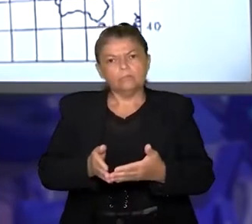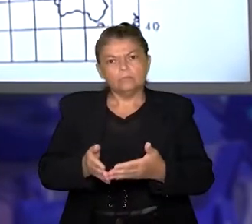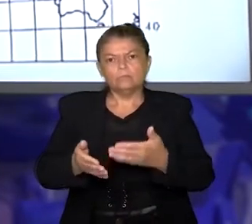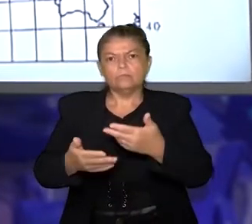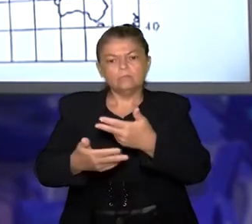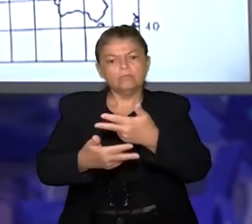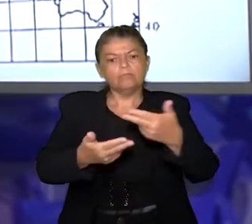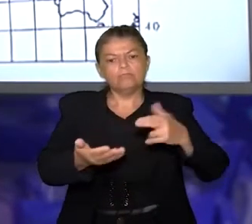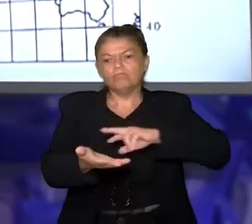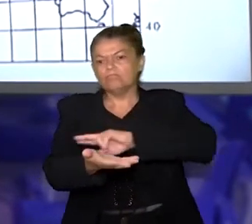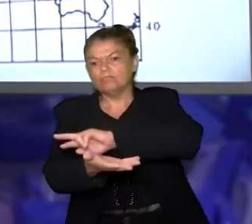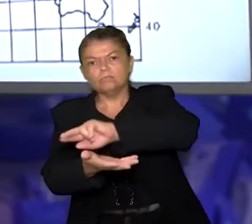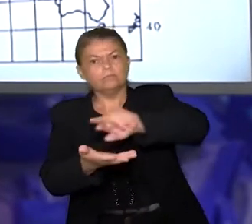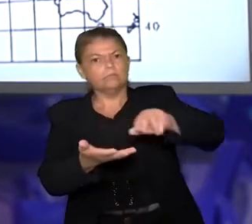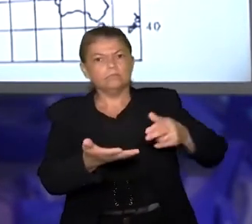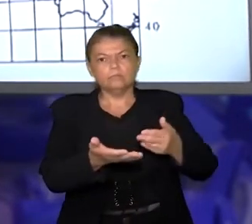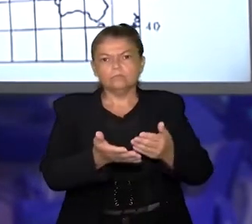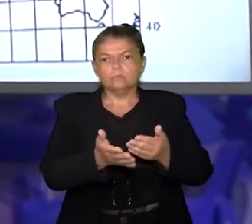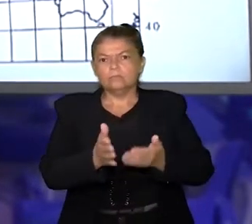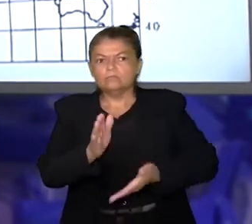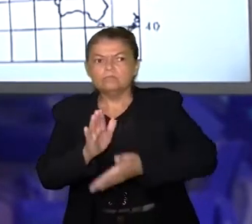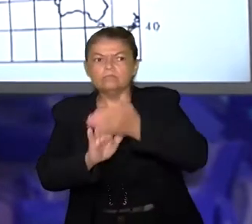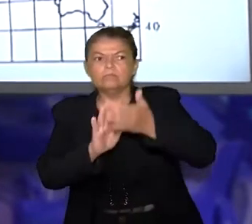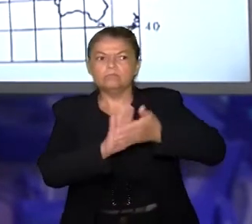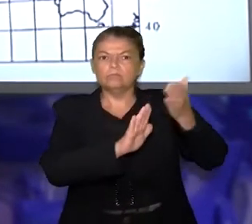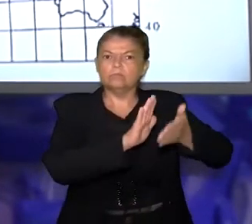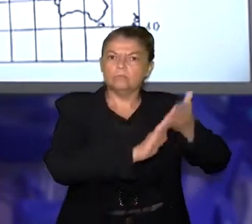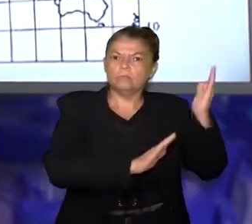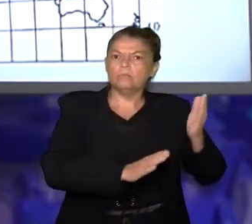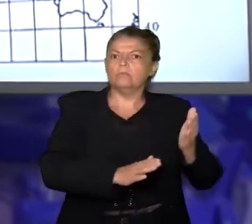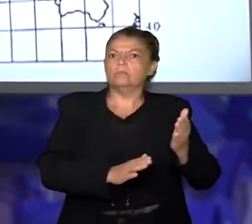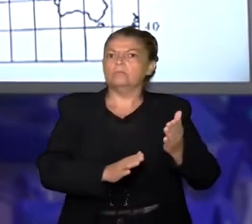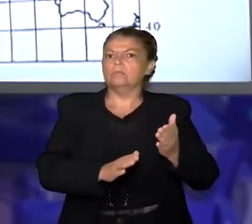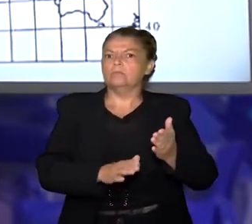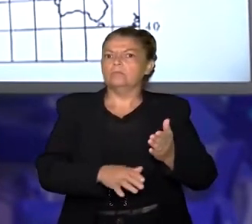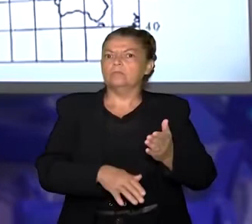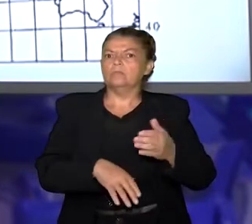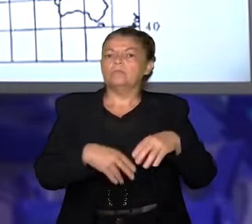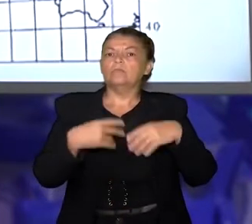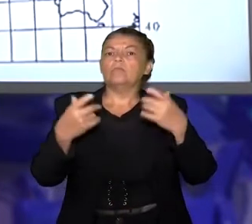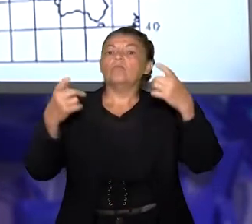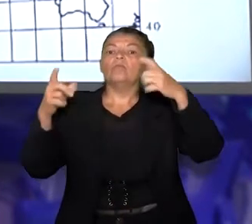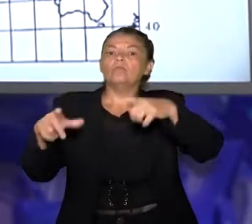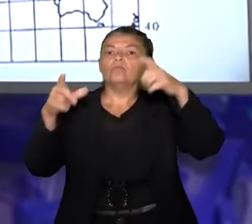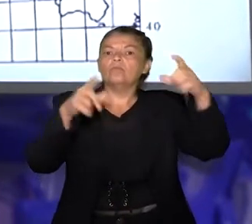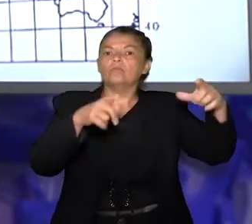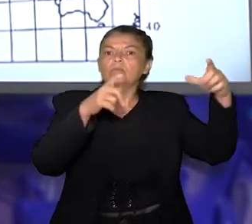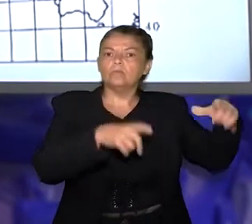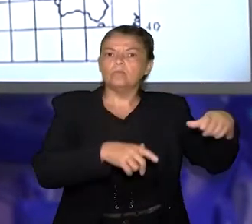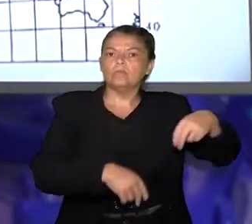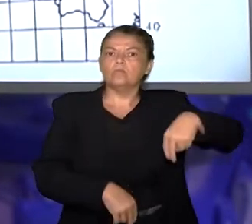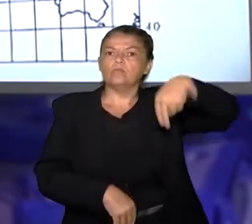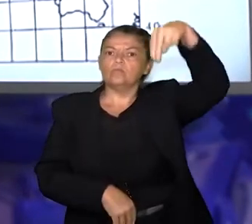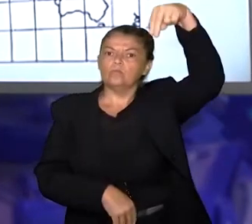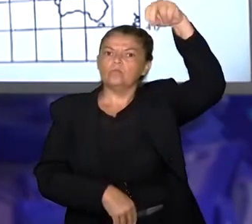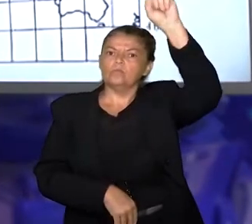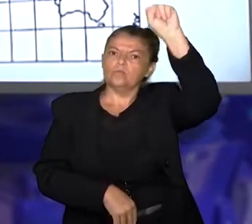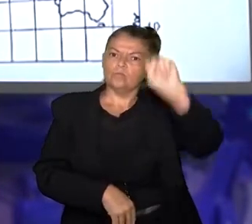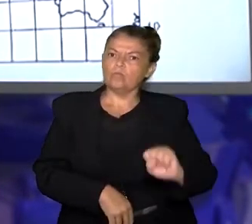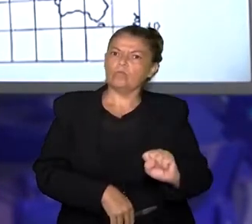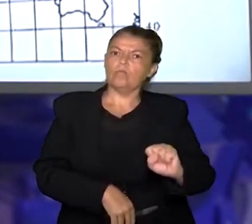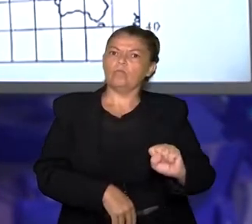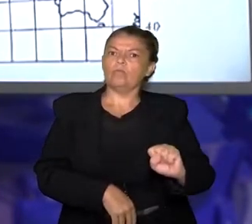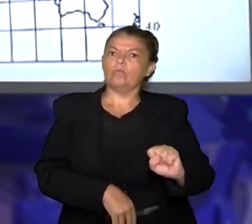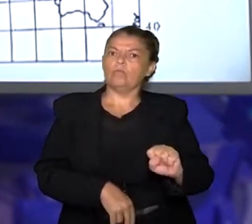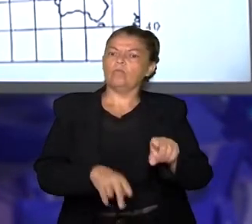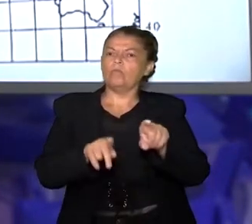aeroespacial para os aviões, como para os navios, para a localização. Onde fica o hemisfério sul, hemisfério norte. E geralmente ele